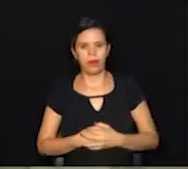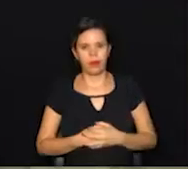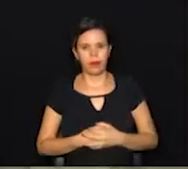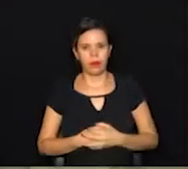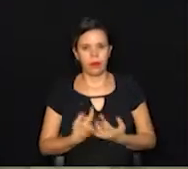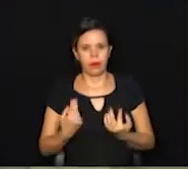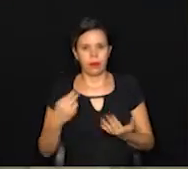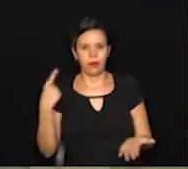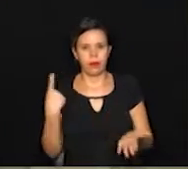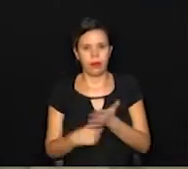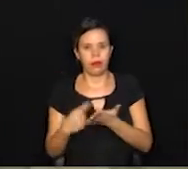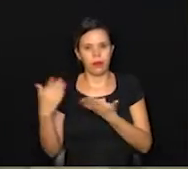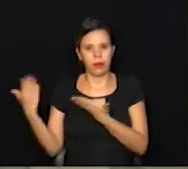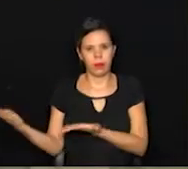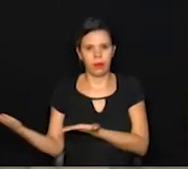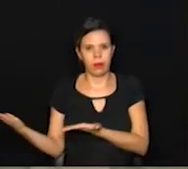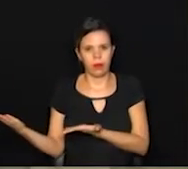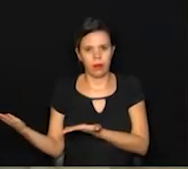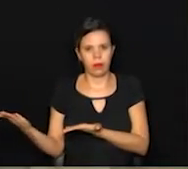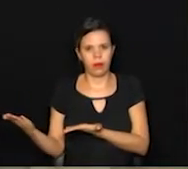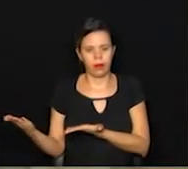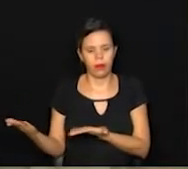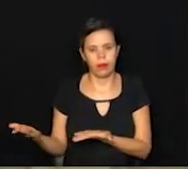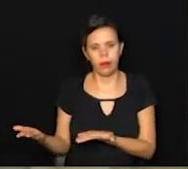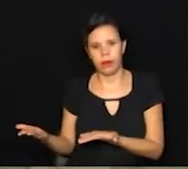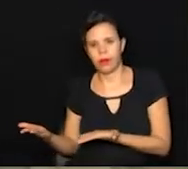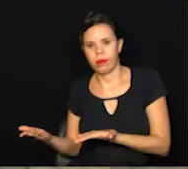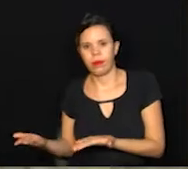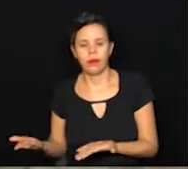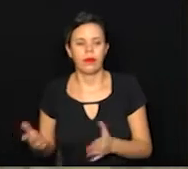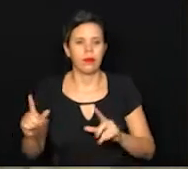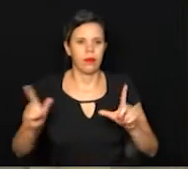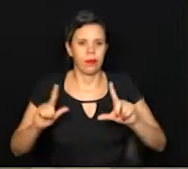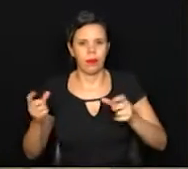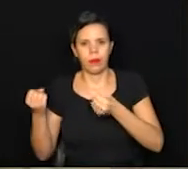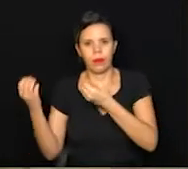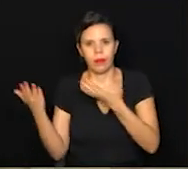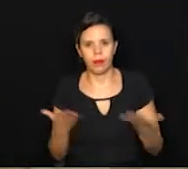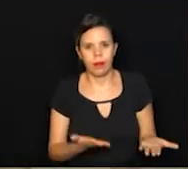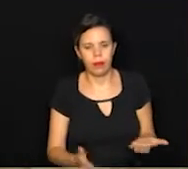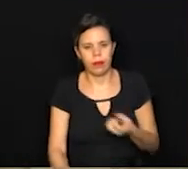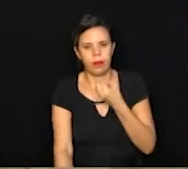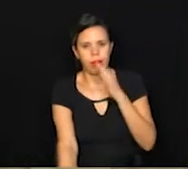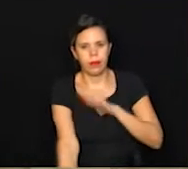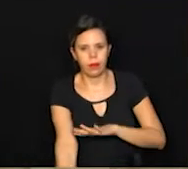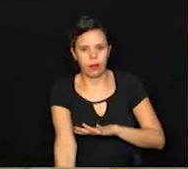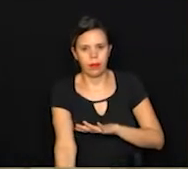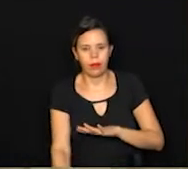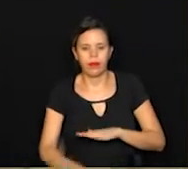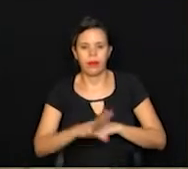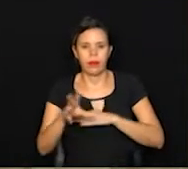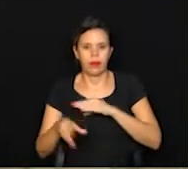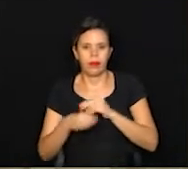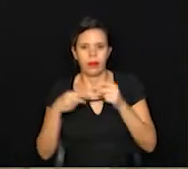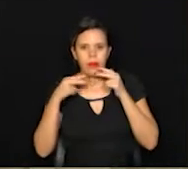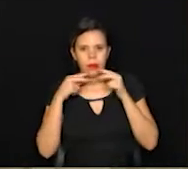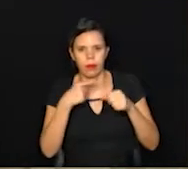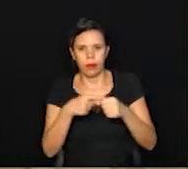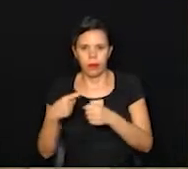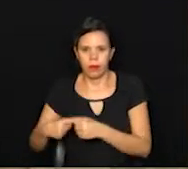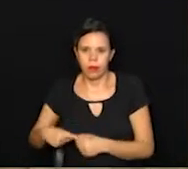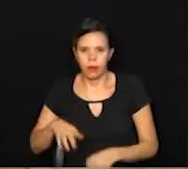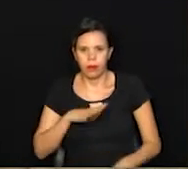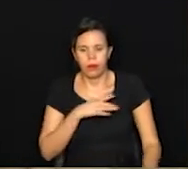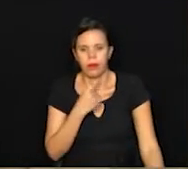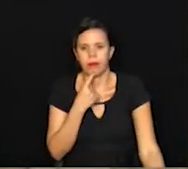Como combinado, a Mina Abreu já está aqui nos nossos estúdios. Seja bem-vinda, boa tarde, atualizando as notícias da Metrópole de